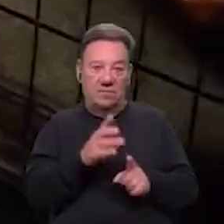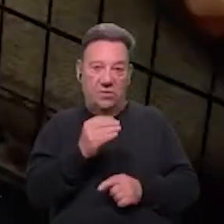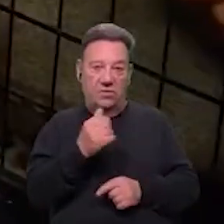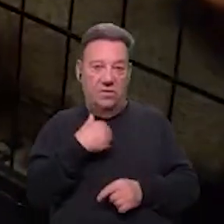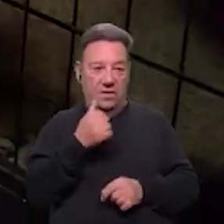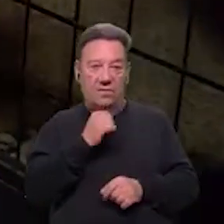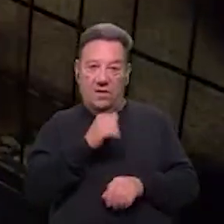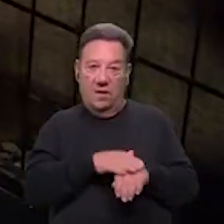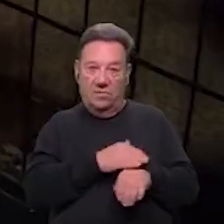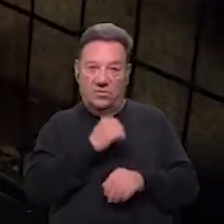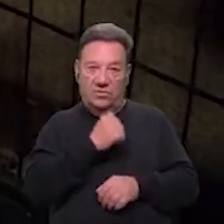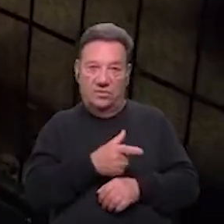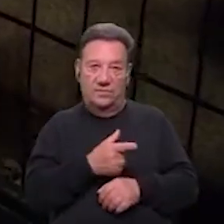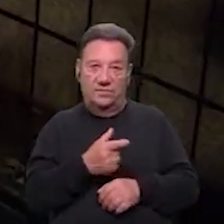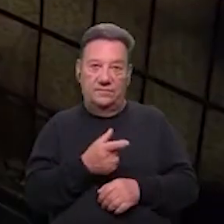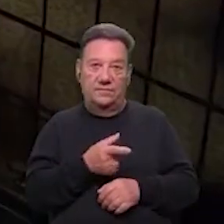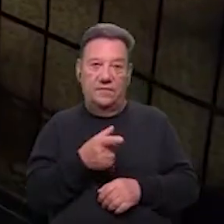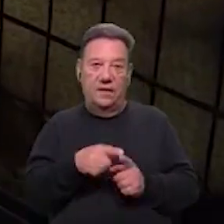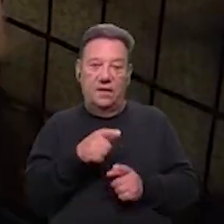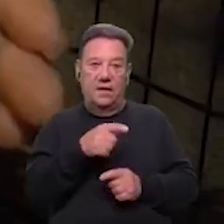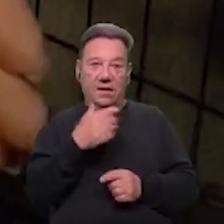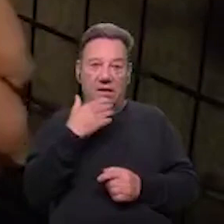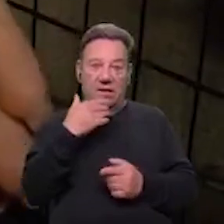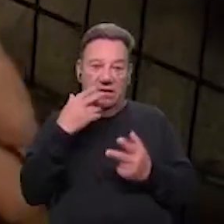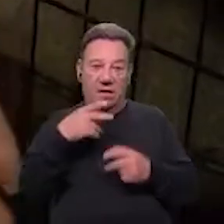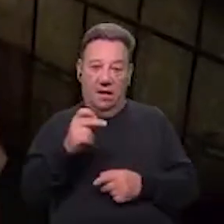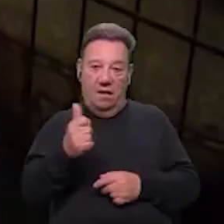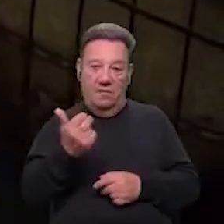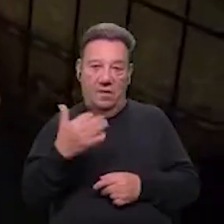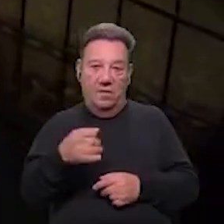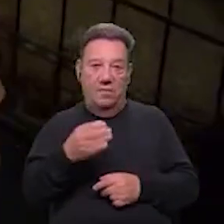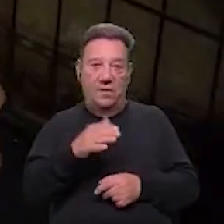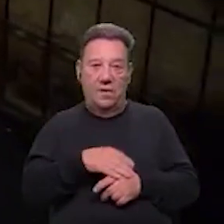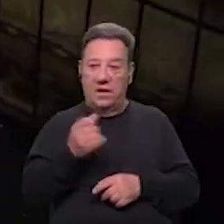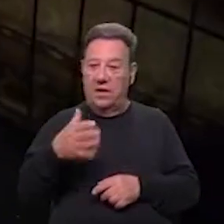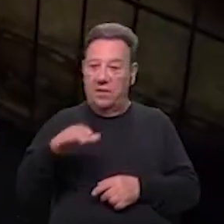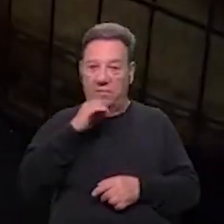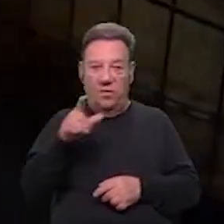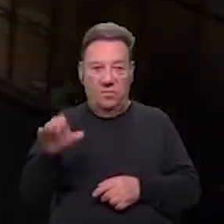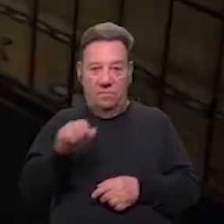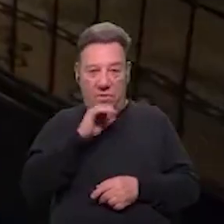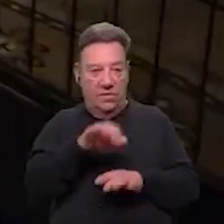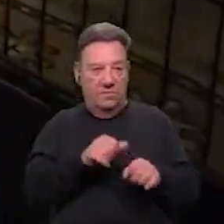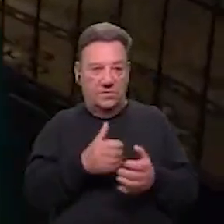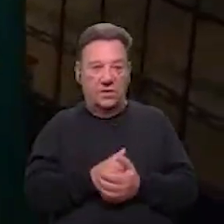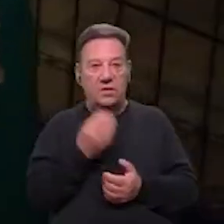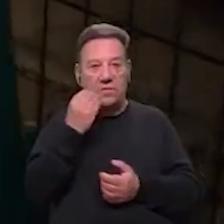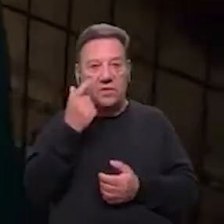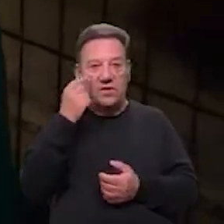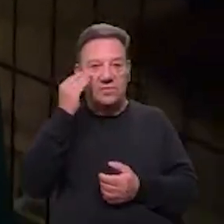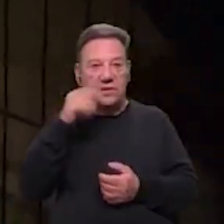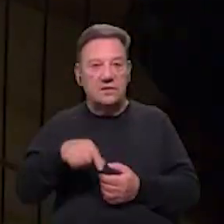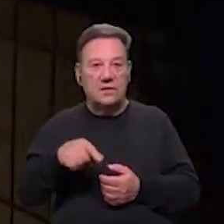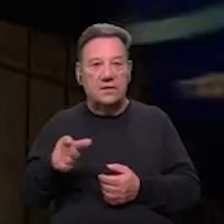amistosas, são albinas, muito amistosas, as crianças também podem mexer. Como é que tem sido a experiência